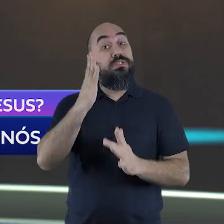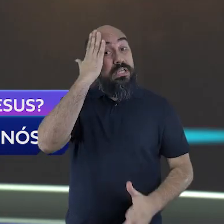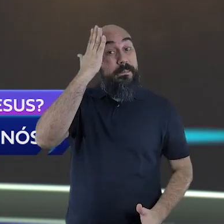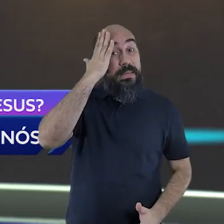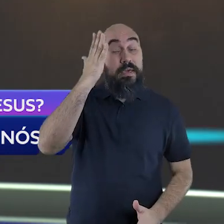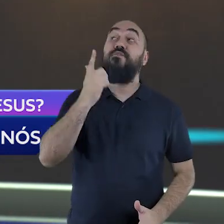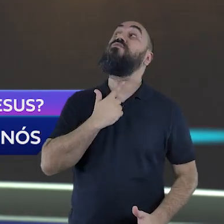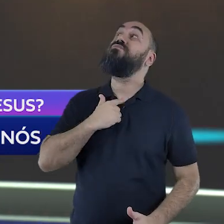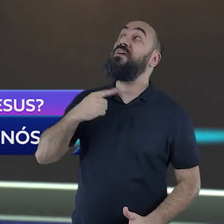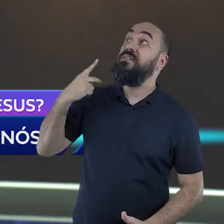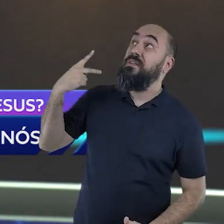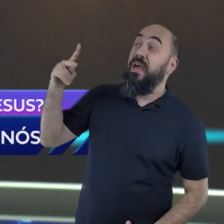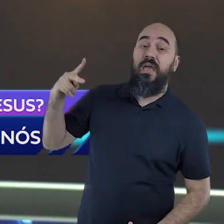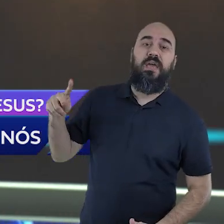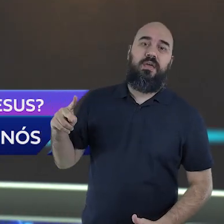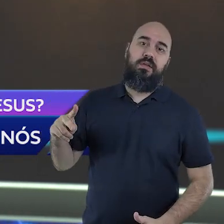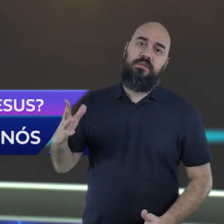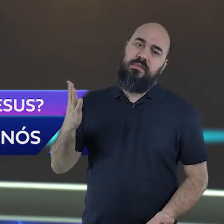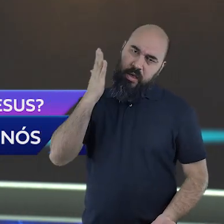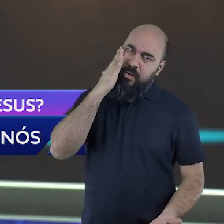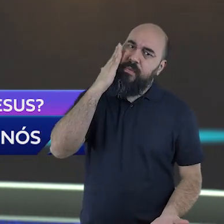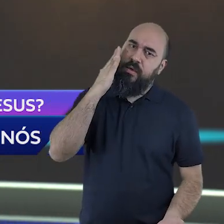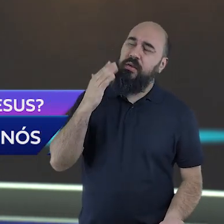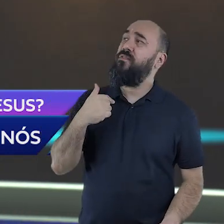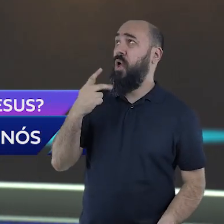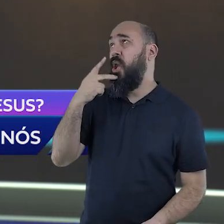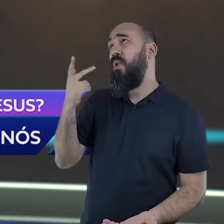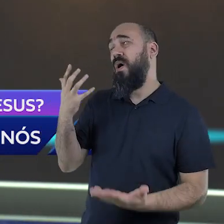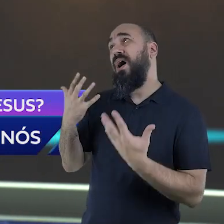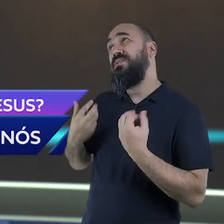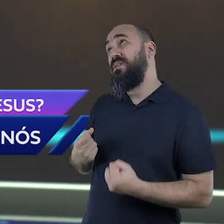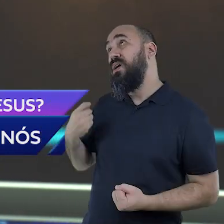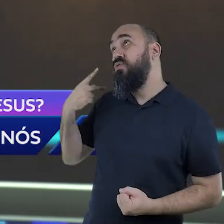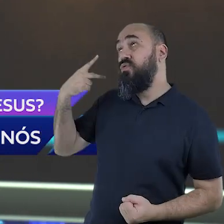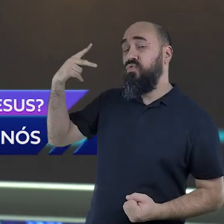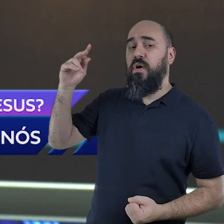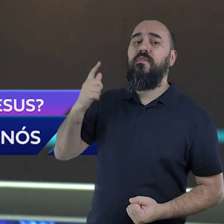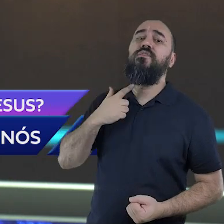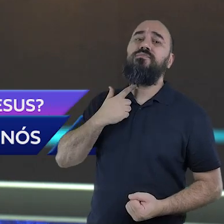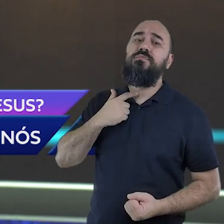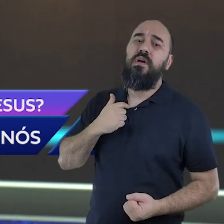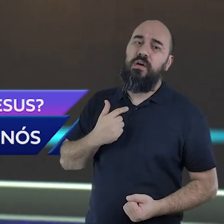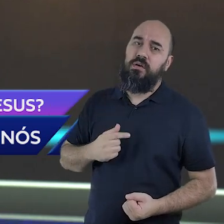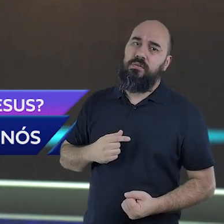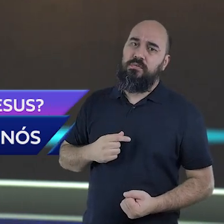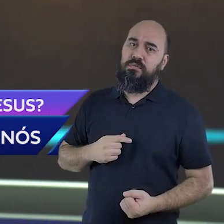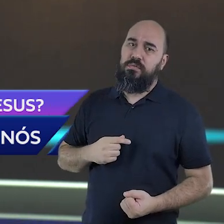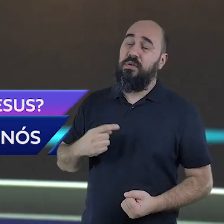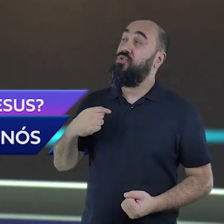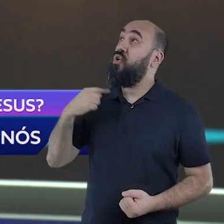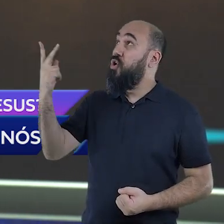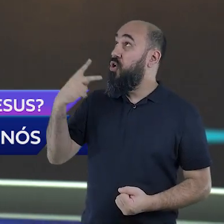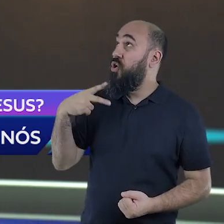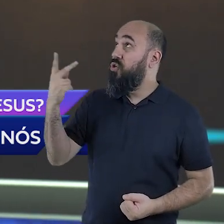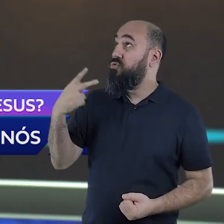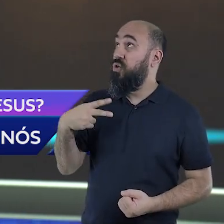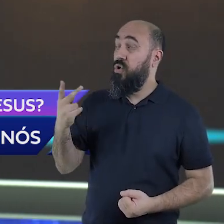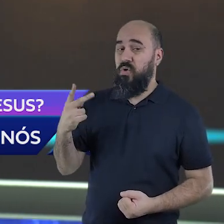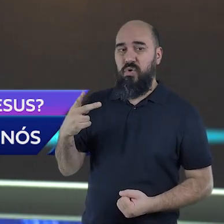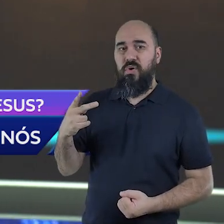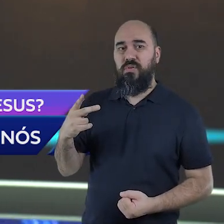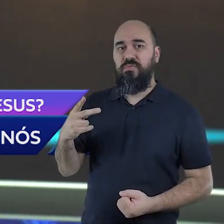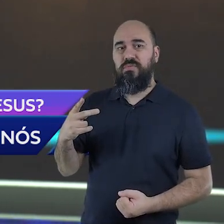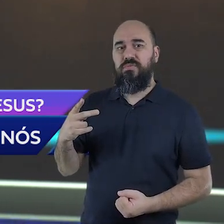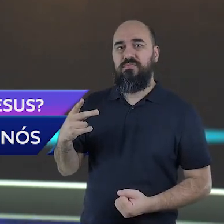de Deus e disse, sim, eu aceito. Assim, eu e você somos